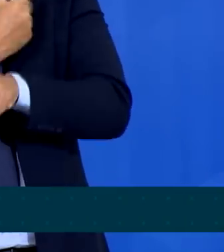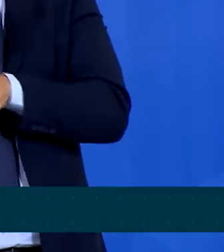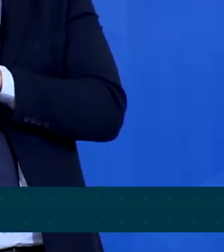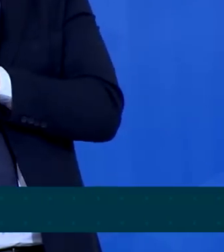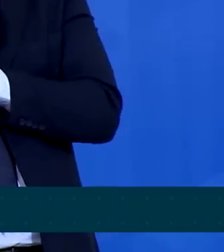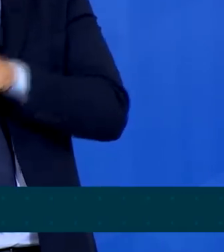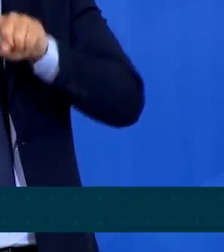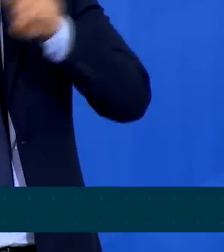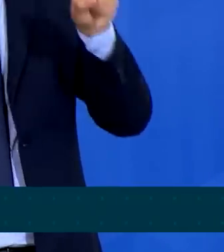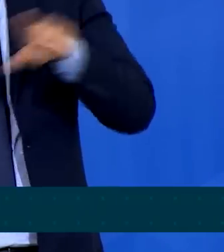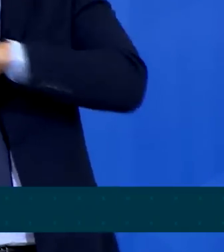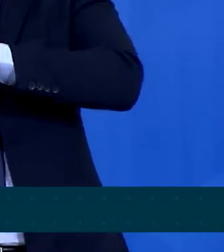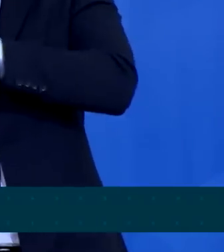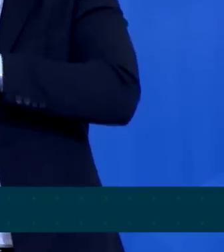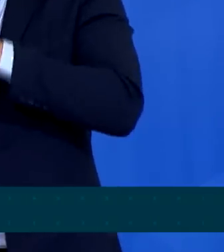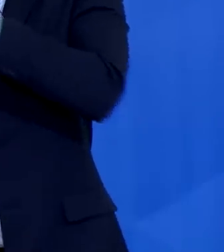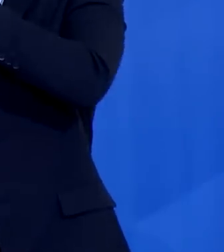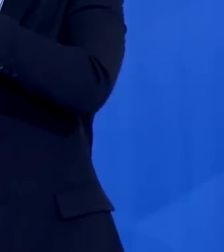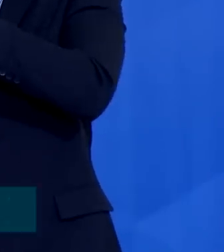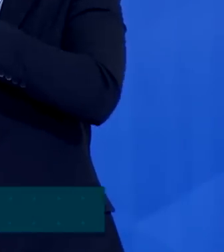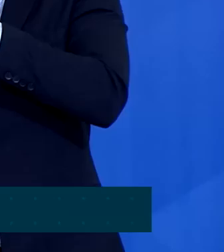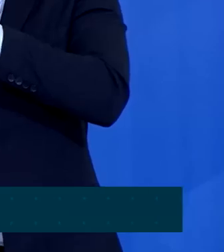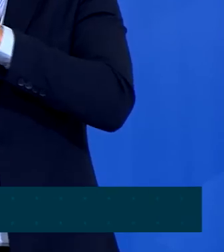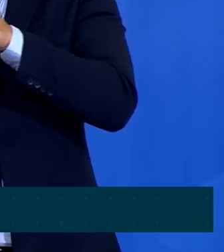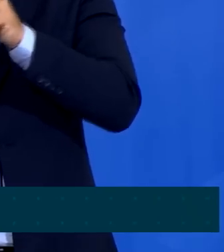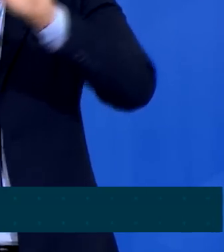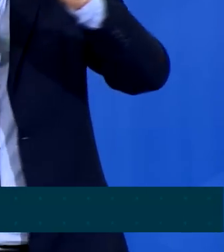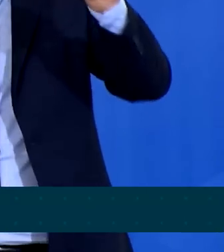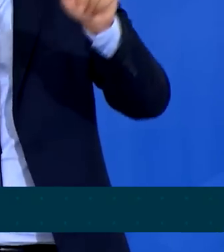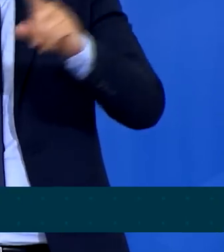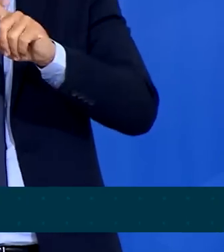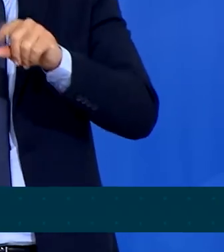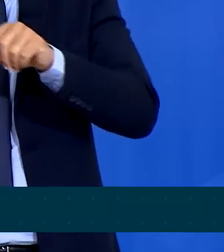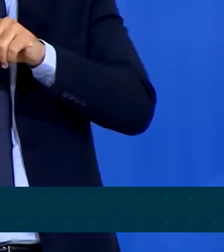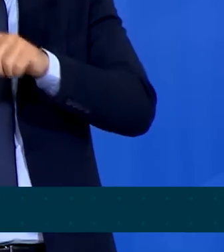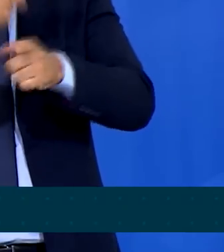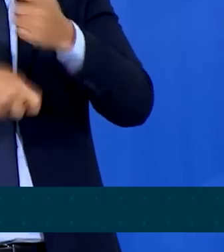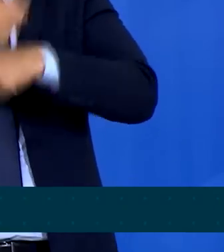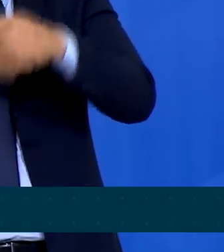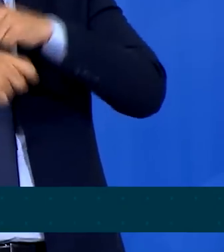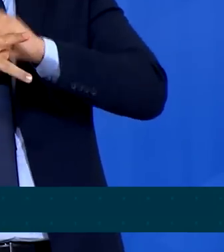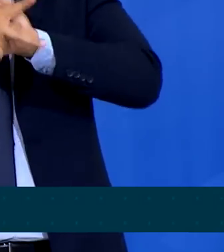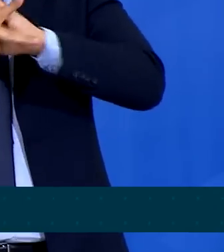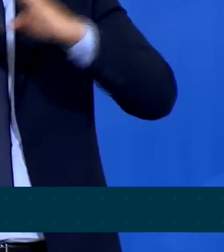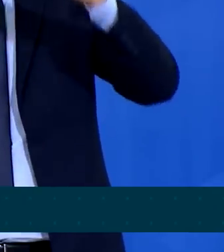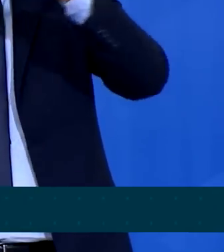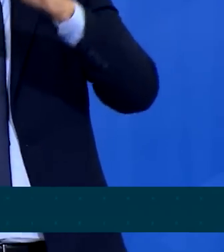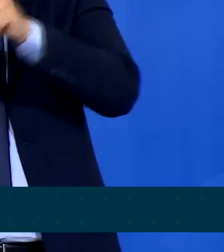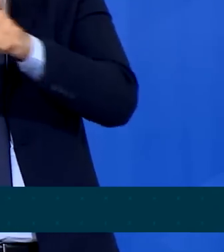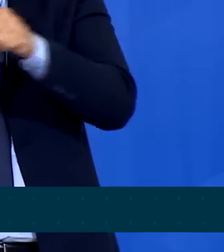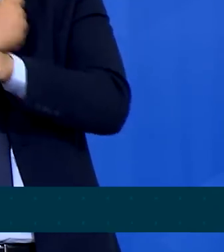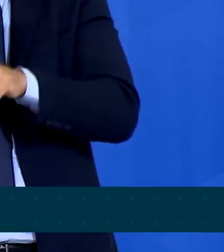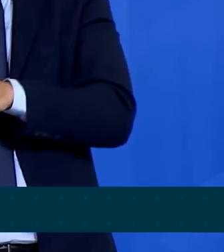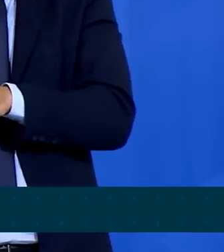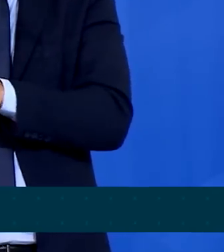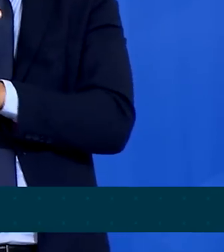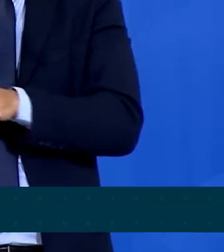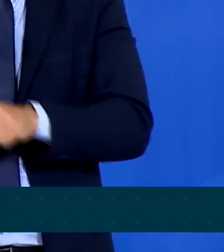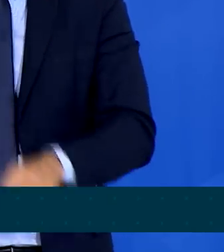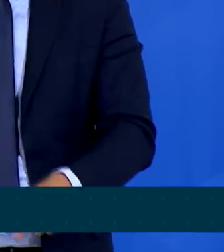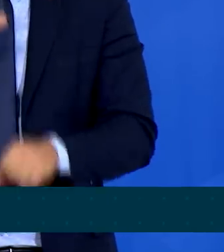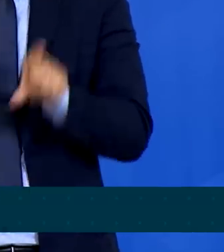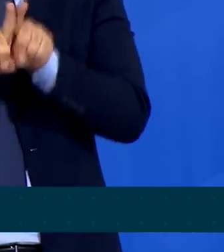mão vai fazer a diferença, porque ele vai administrar essa construção. Esses 17 mil para a